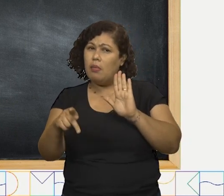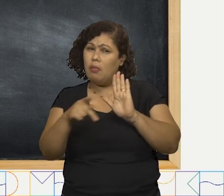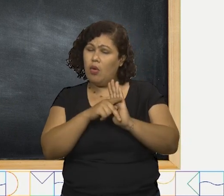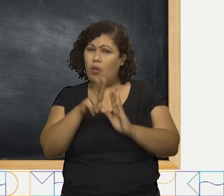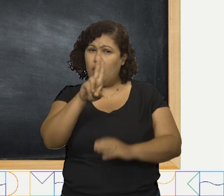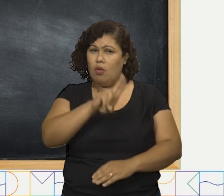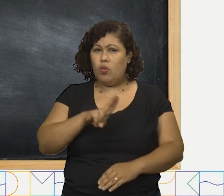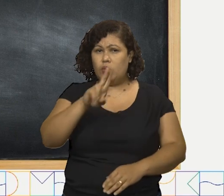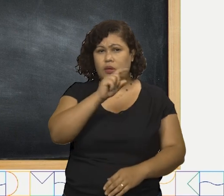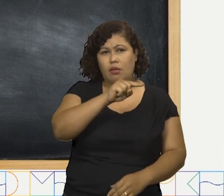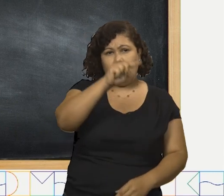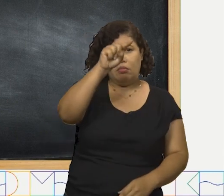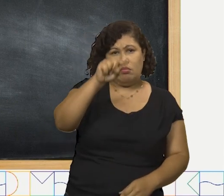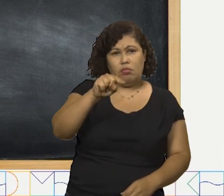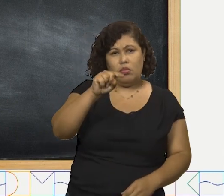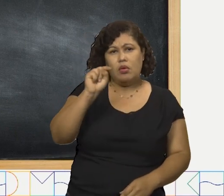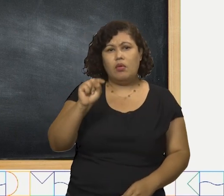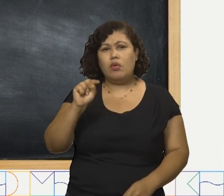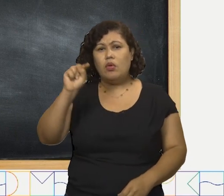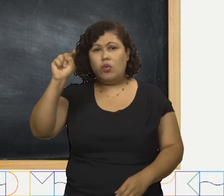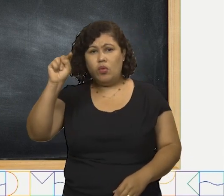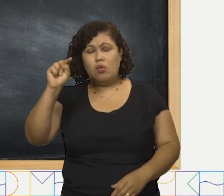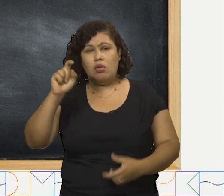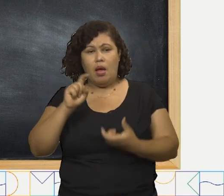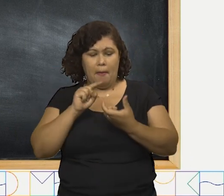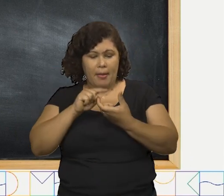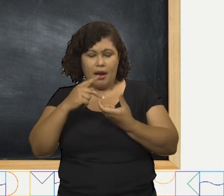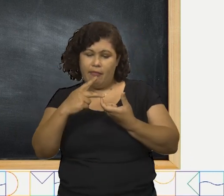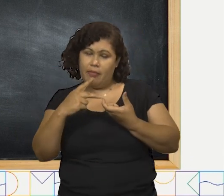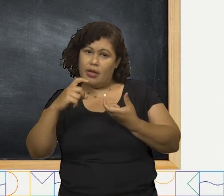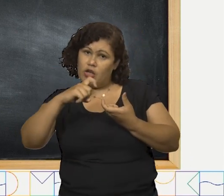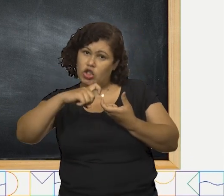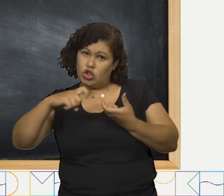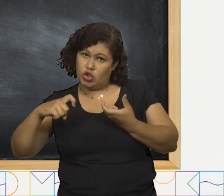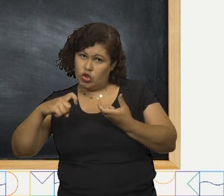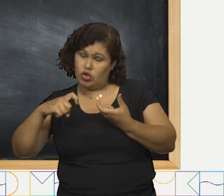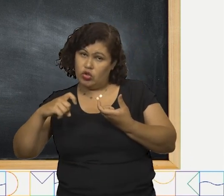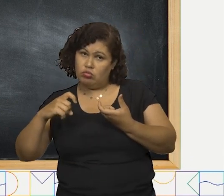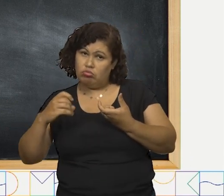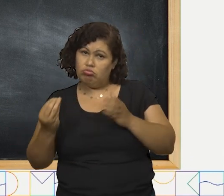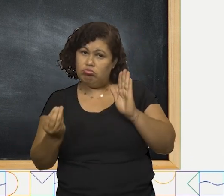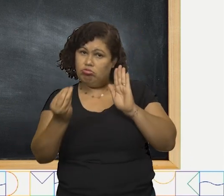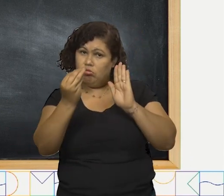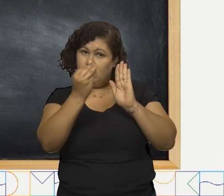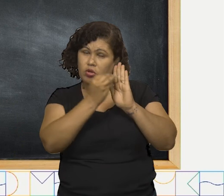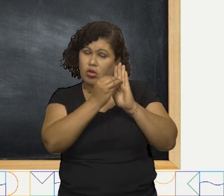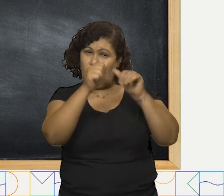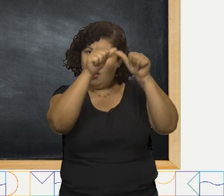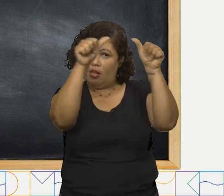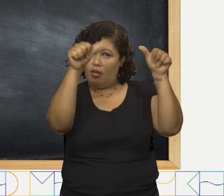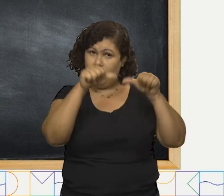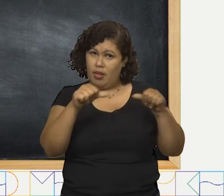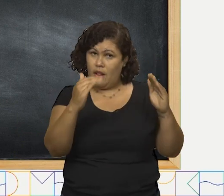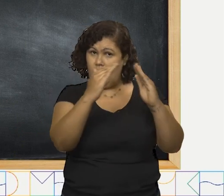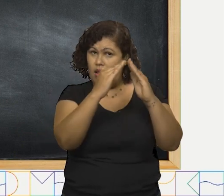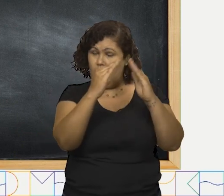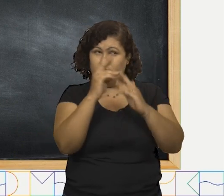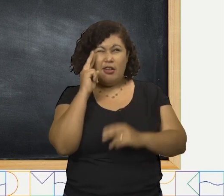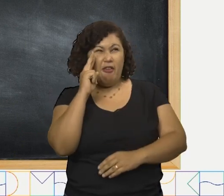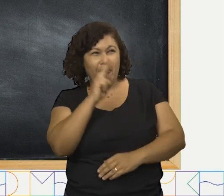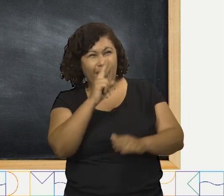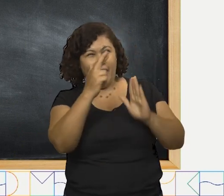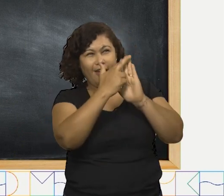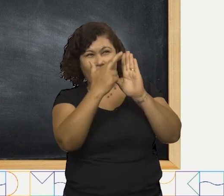palavras paroxítonas e deixar exposta em algum lugar na casa dela.